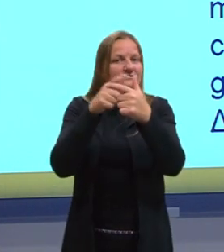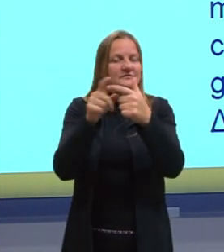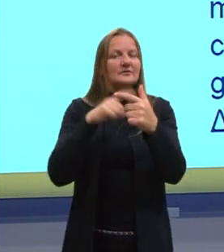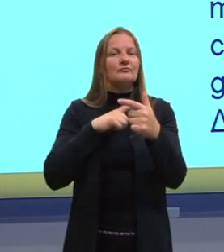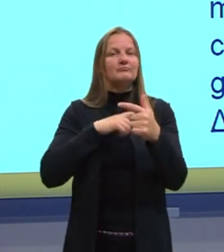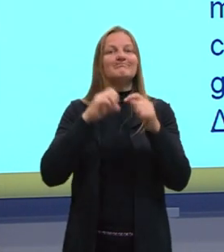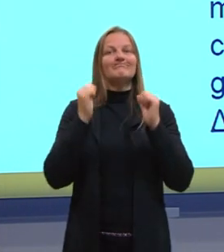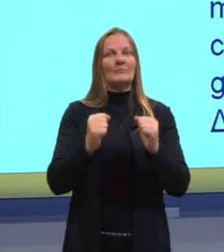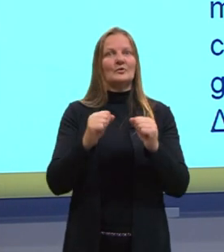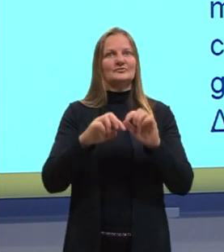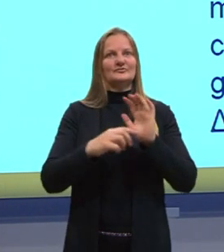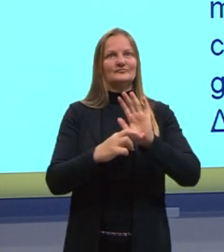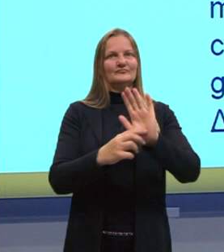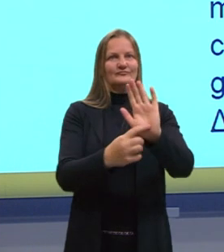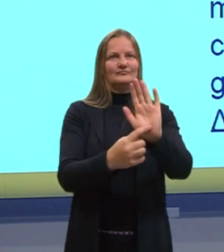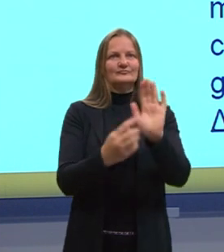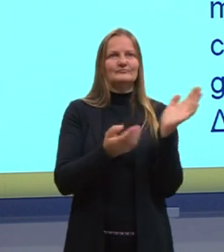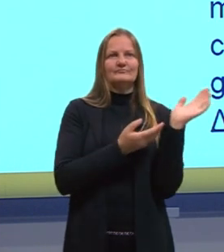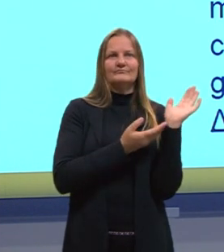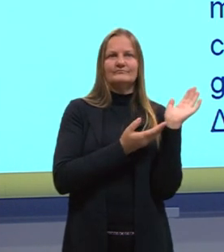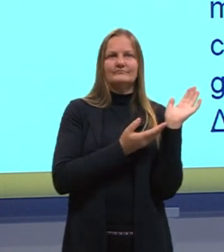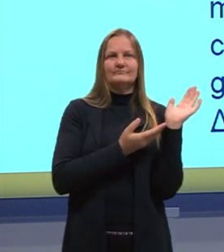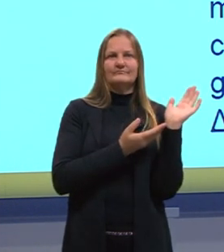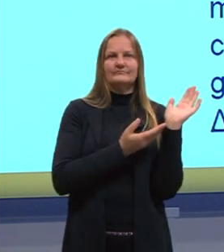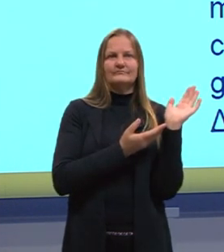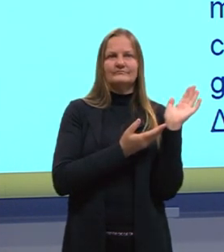ela pode aparecer dessa forma aqui também, ó.